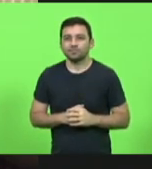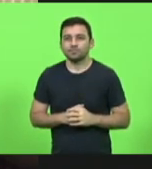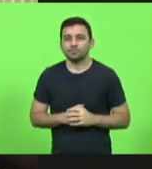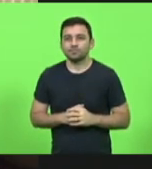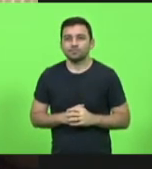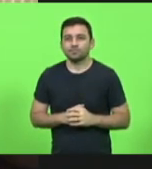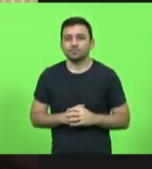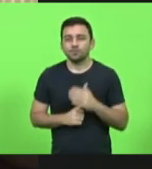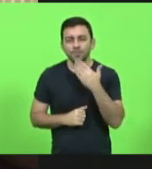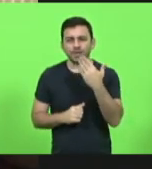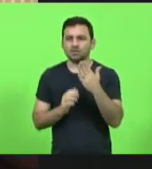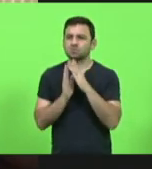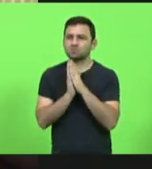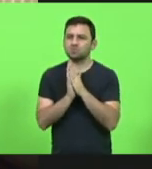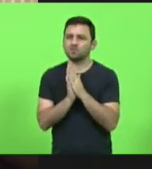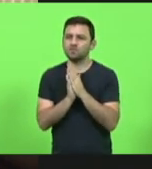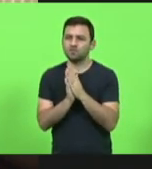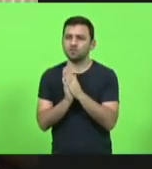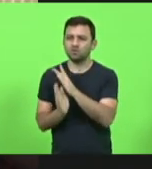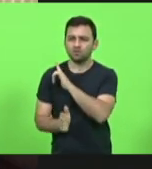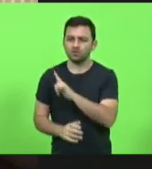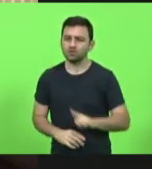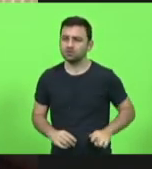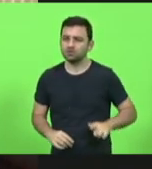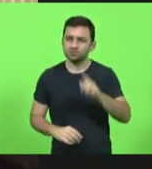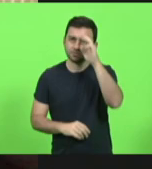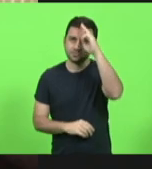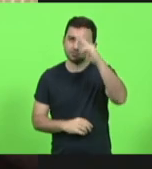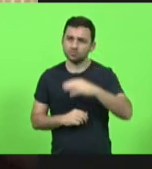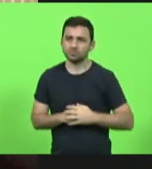Eu peço, pelo amor de Deus, governador Carlos Moisés,